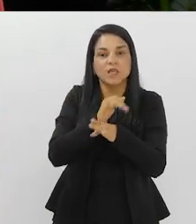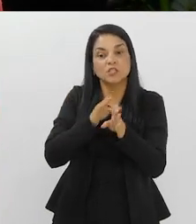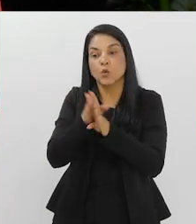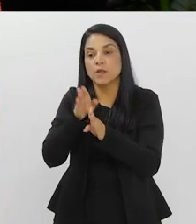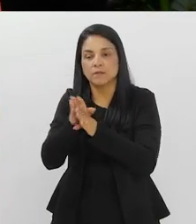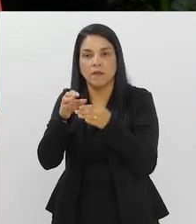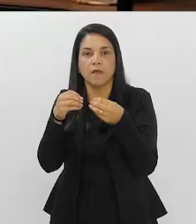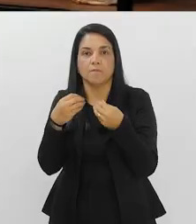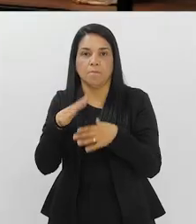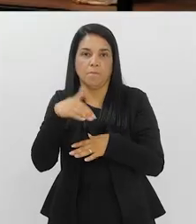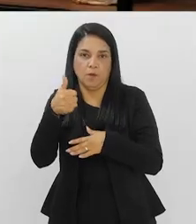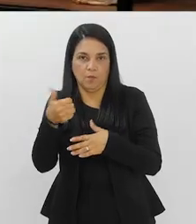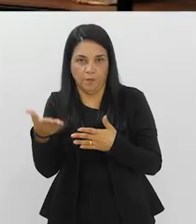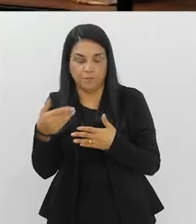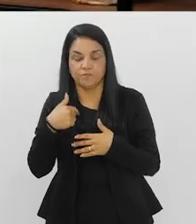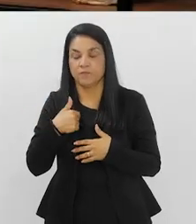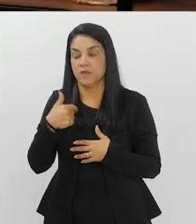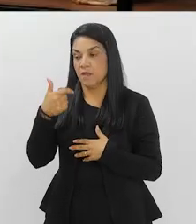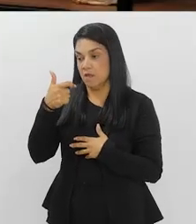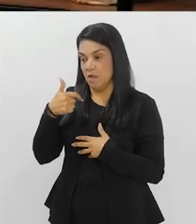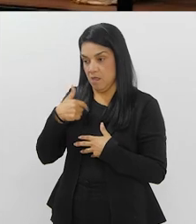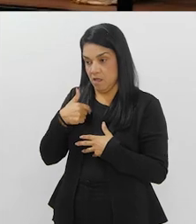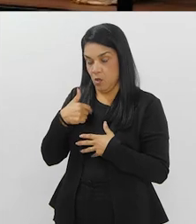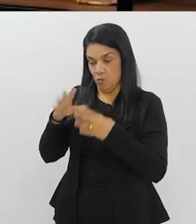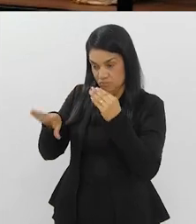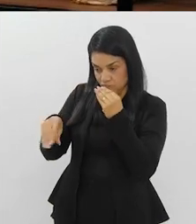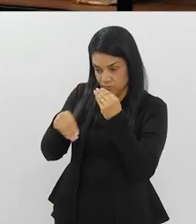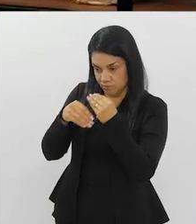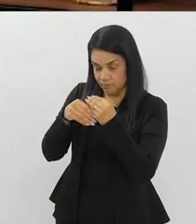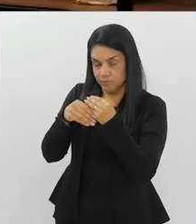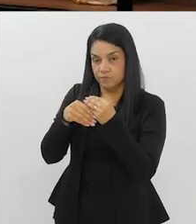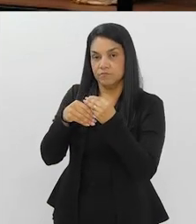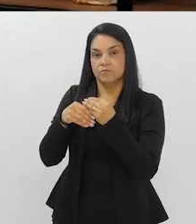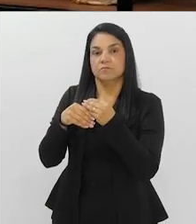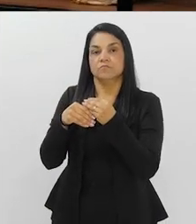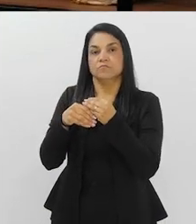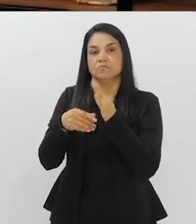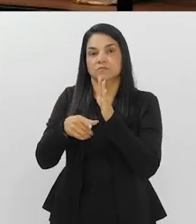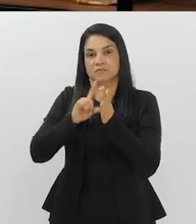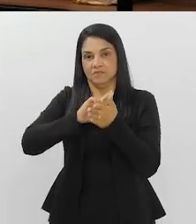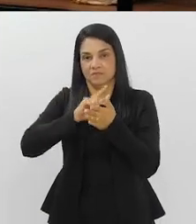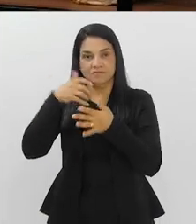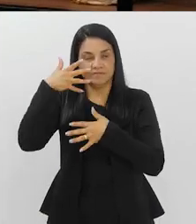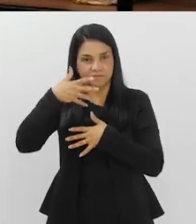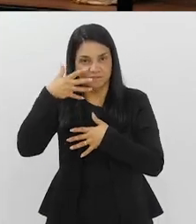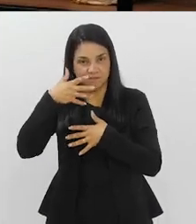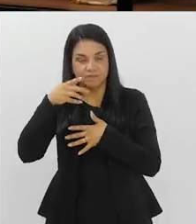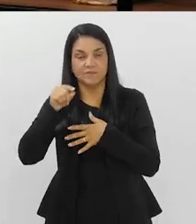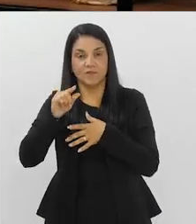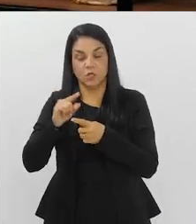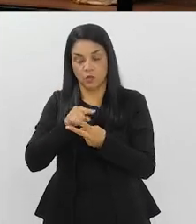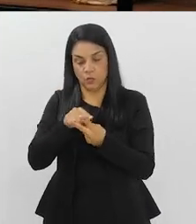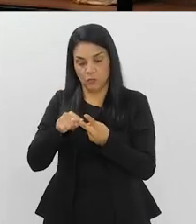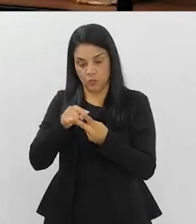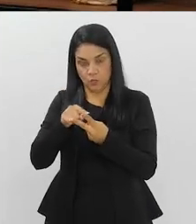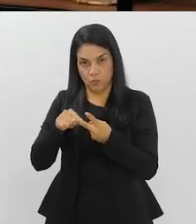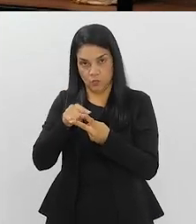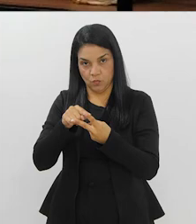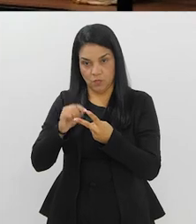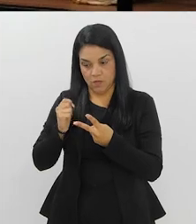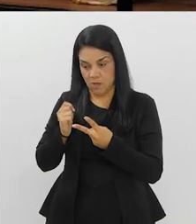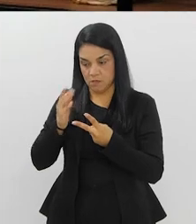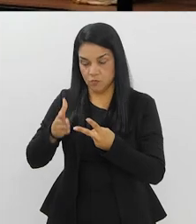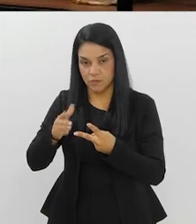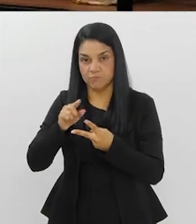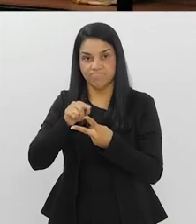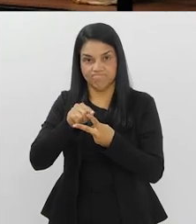consultório? Eu vejo, assim, complementando o que eles estavam falando, duas ações, né? Uma é